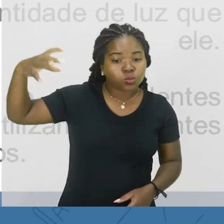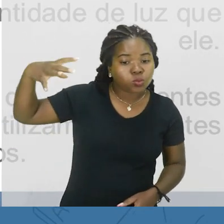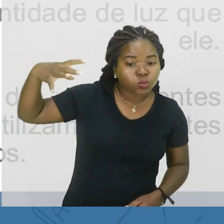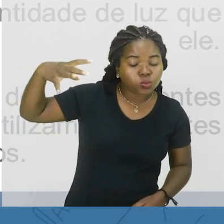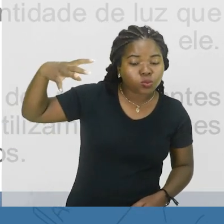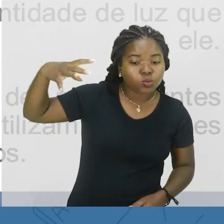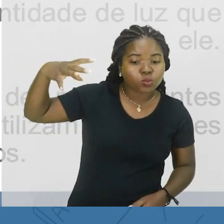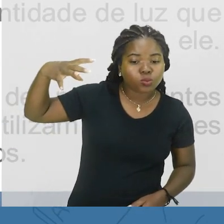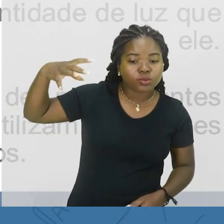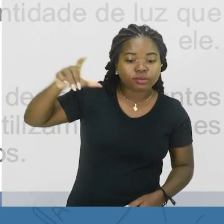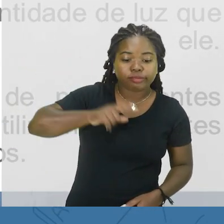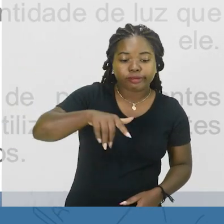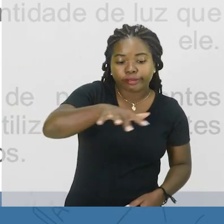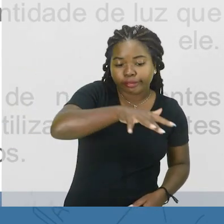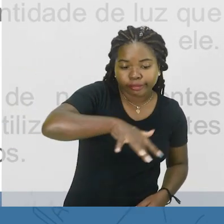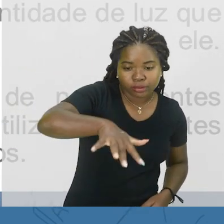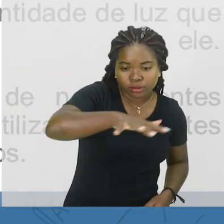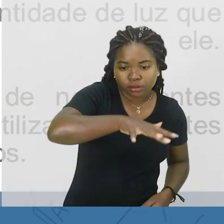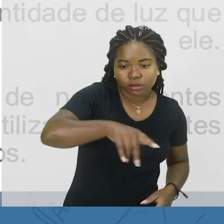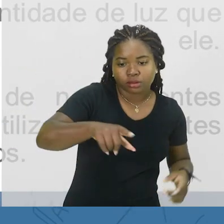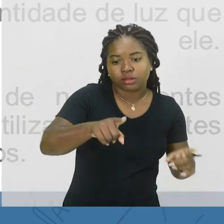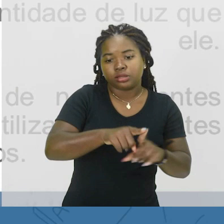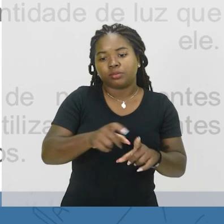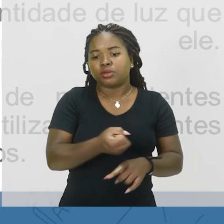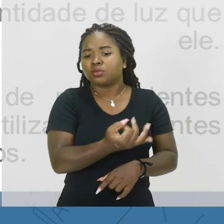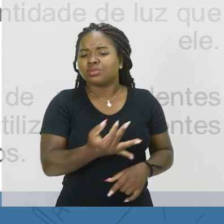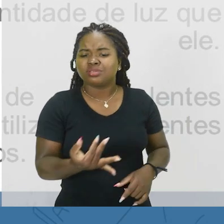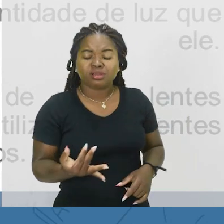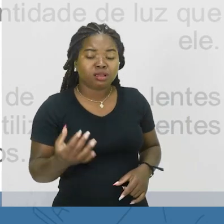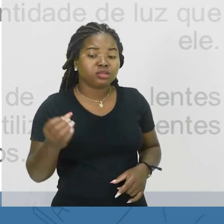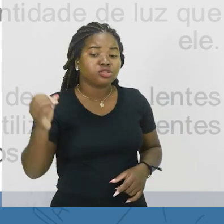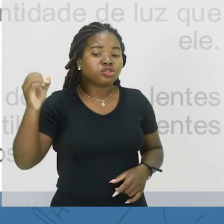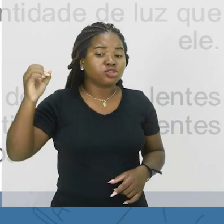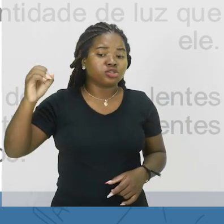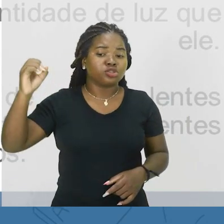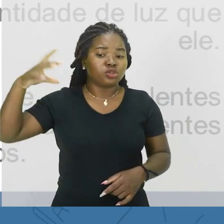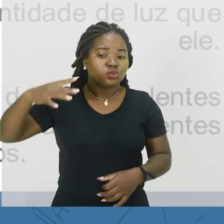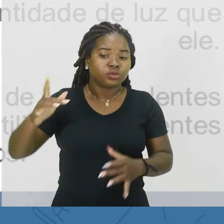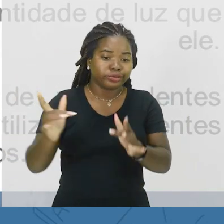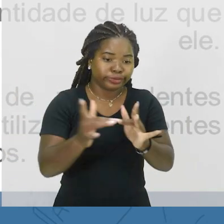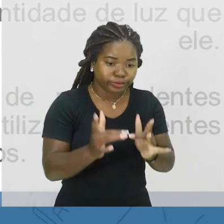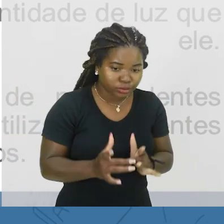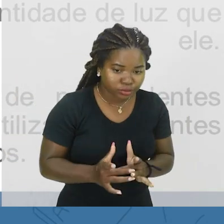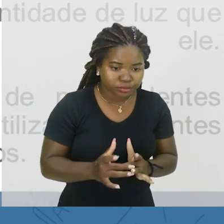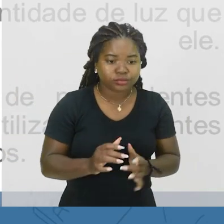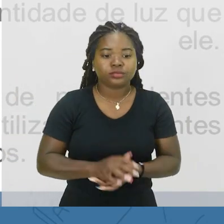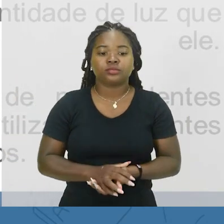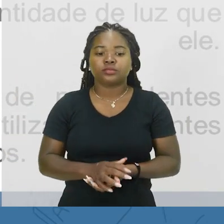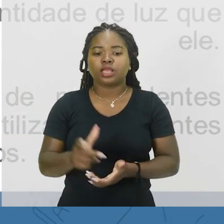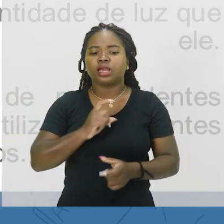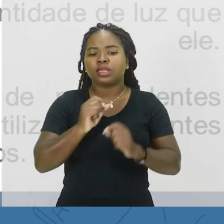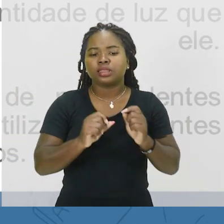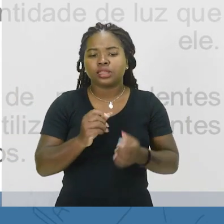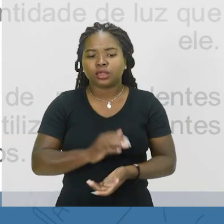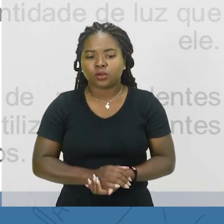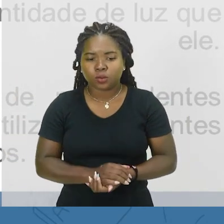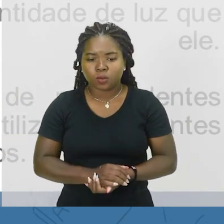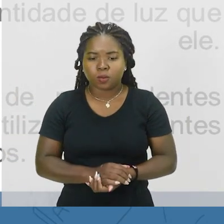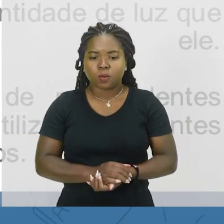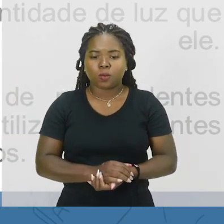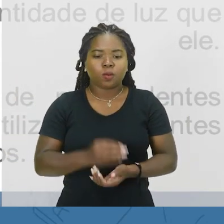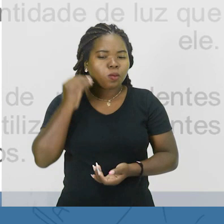e a quantidade de luz que incide sobre ela. Durante um teste de controle para o desenvolvimento de novas lentes